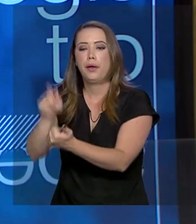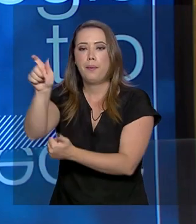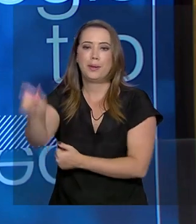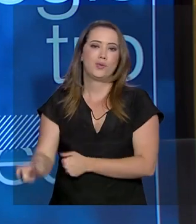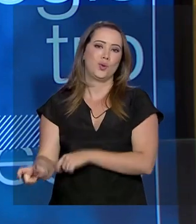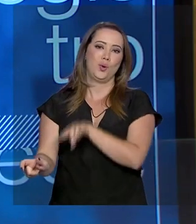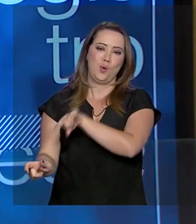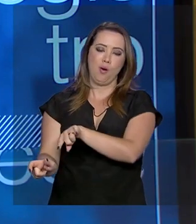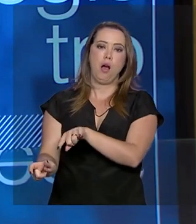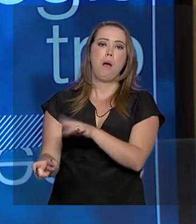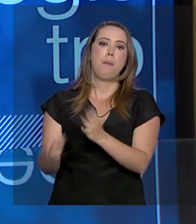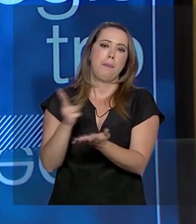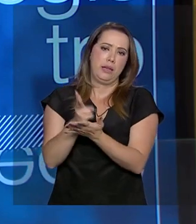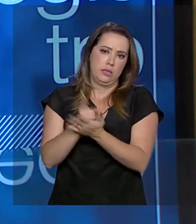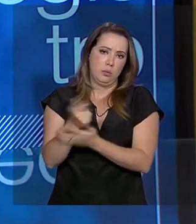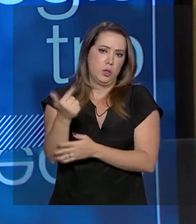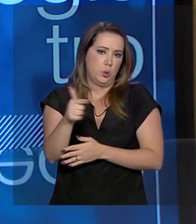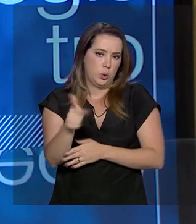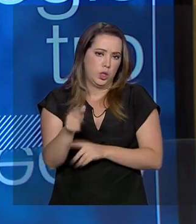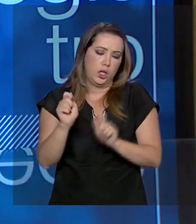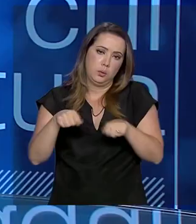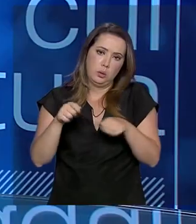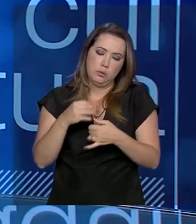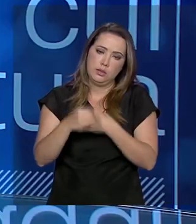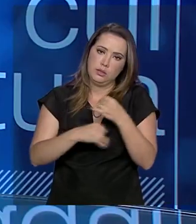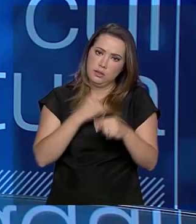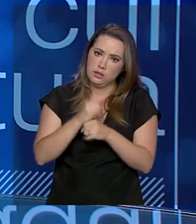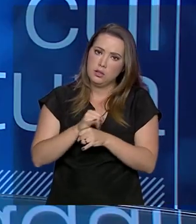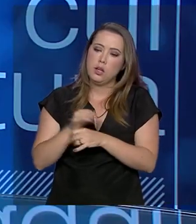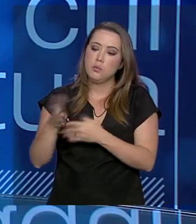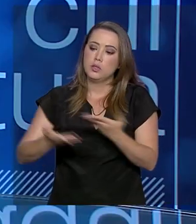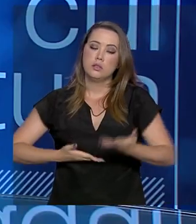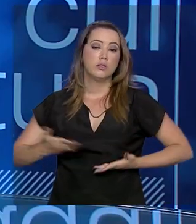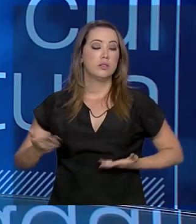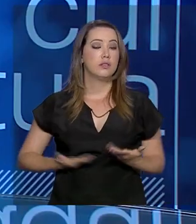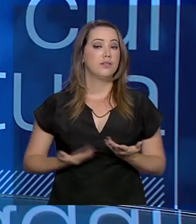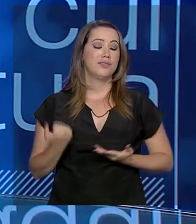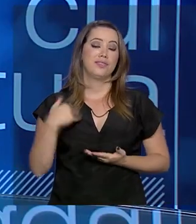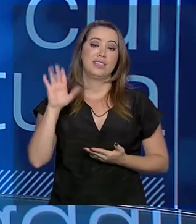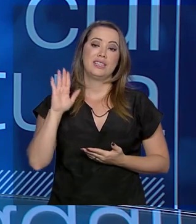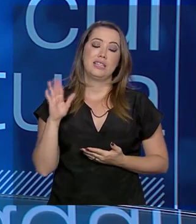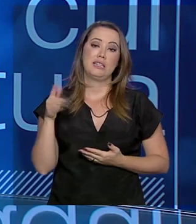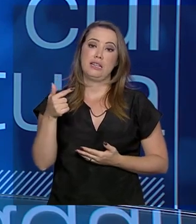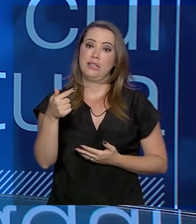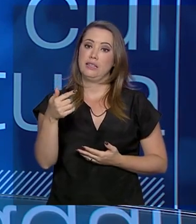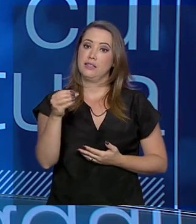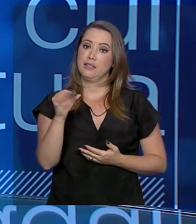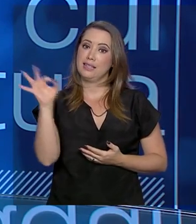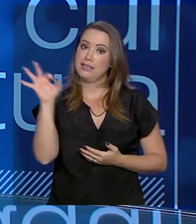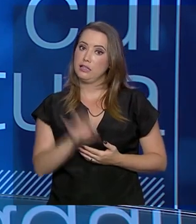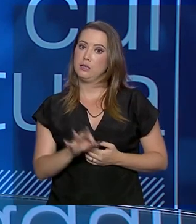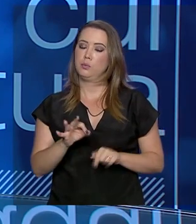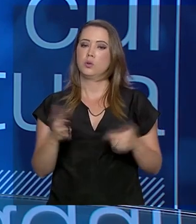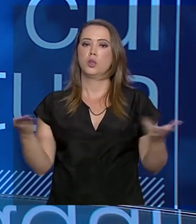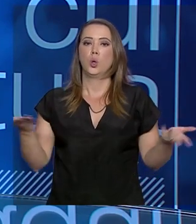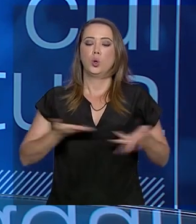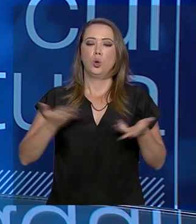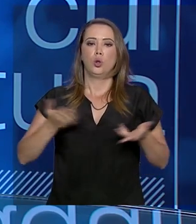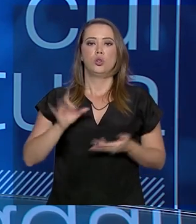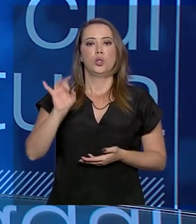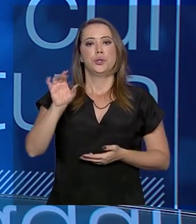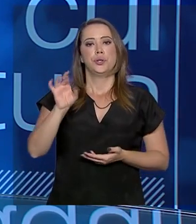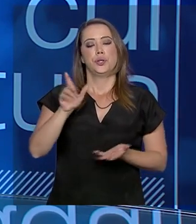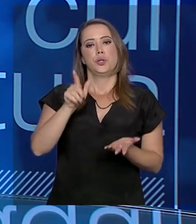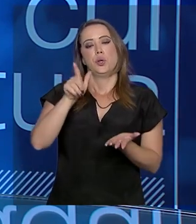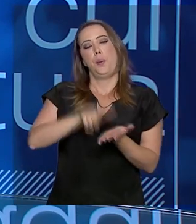familiaridade com a informática, poder ter o seu serviço atendido, até 70% dos serviços que hoje são